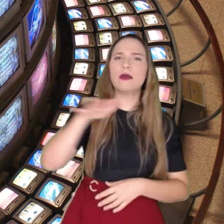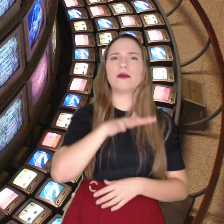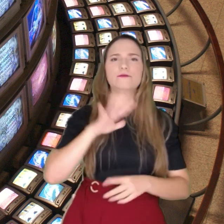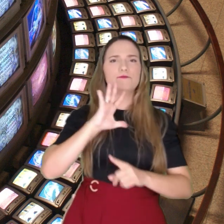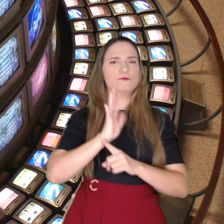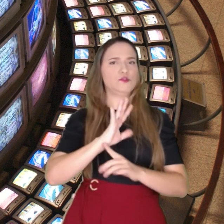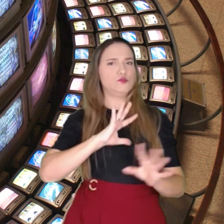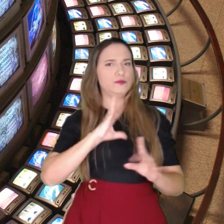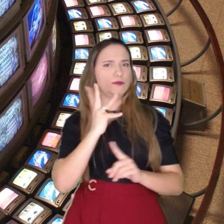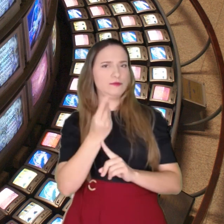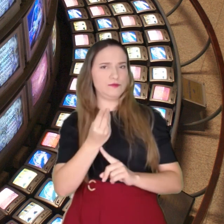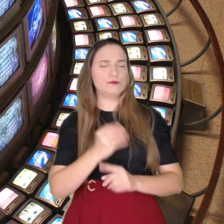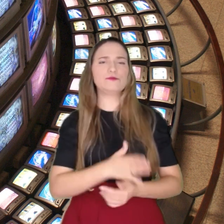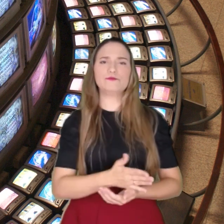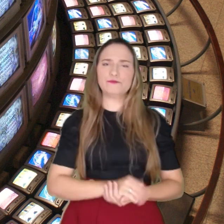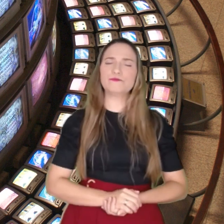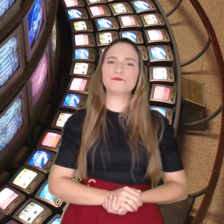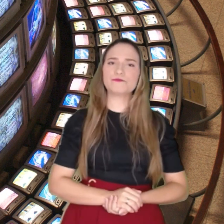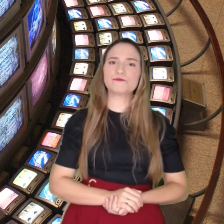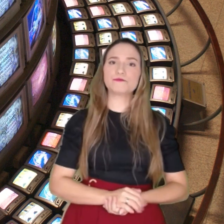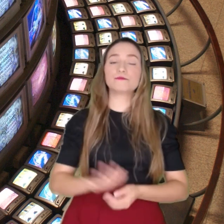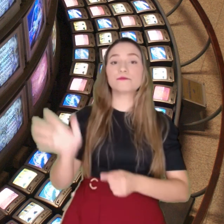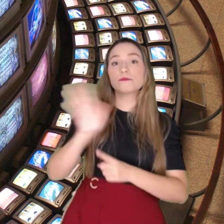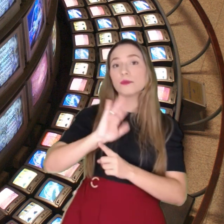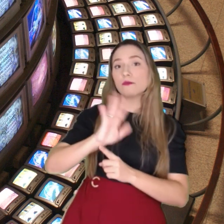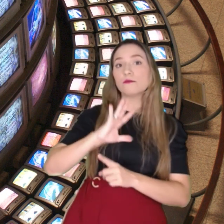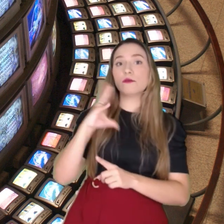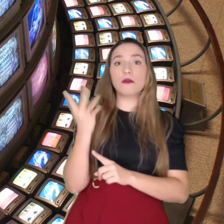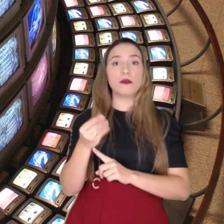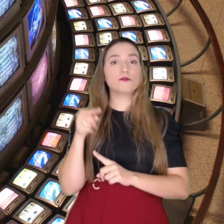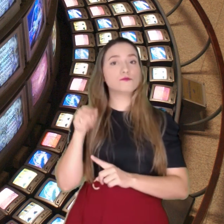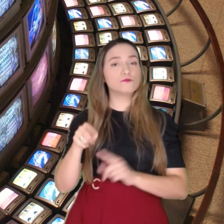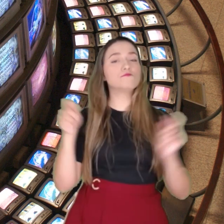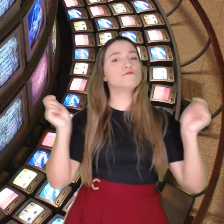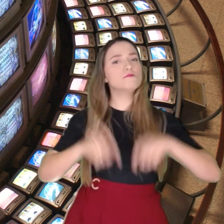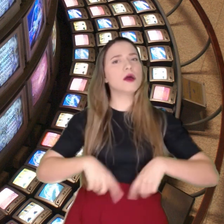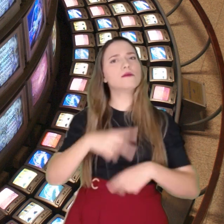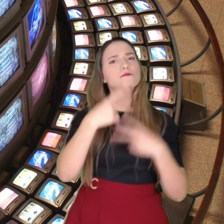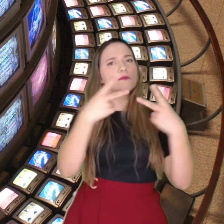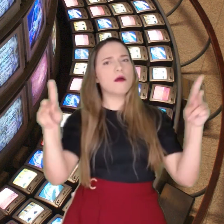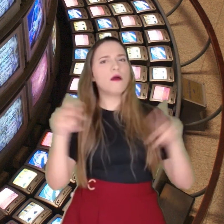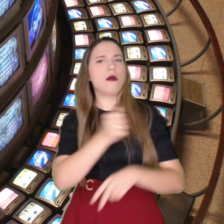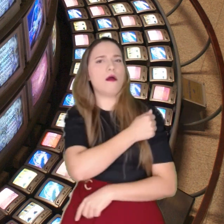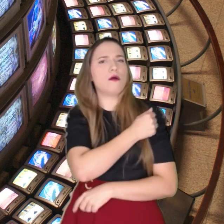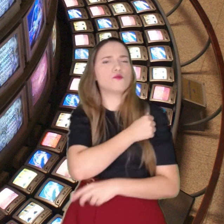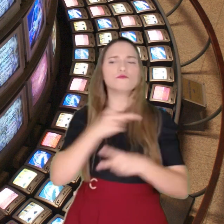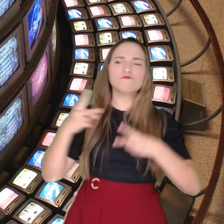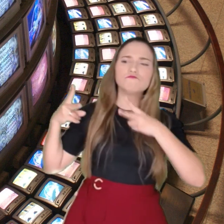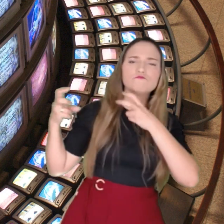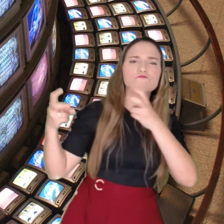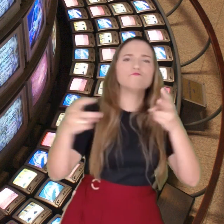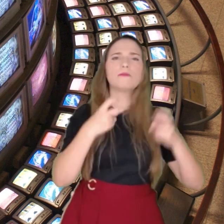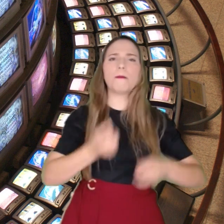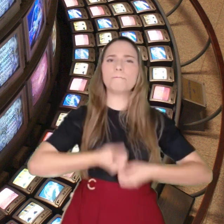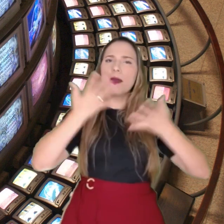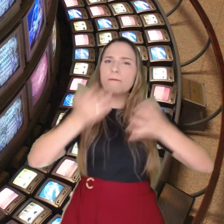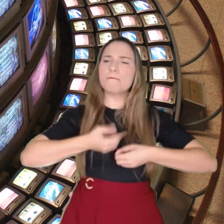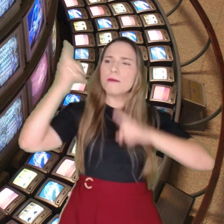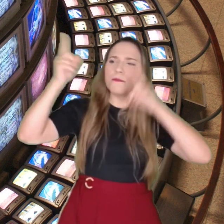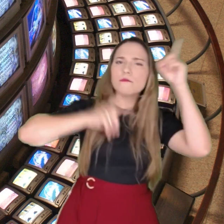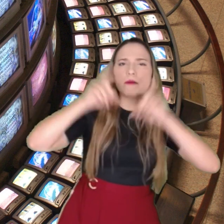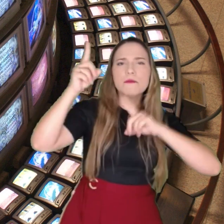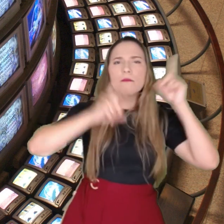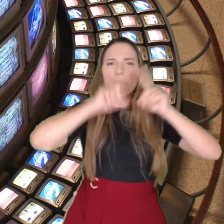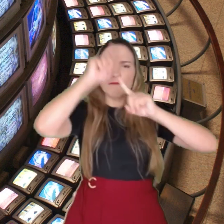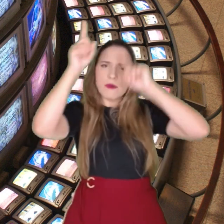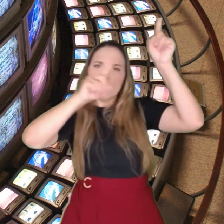A videoarte oferece um espaço para os estudantes explorarem a expressão criativa,